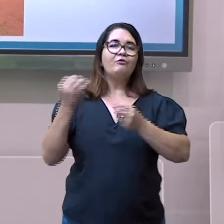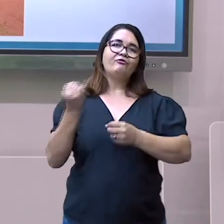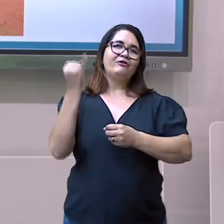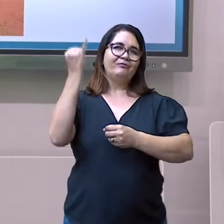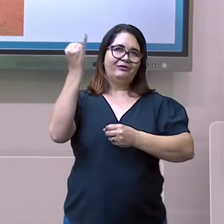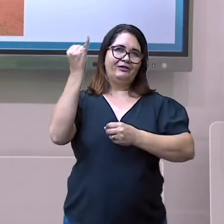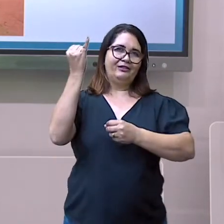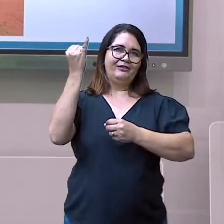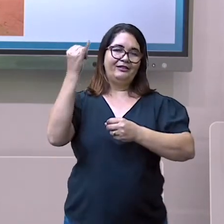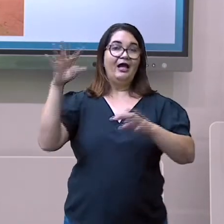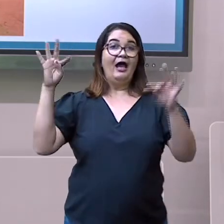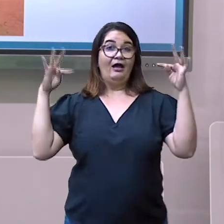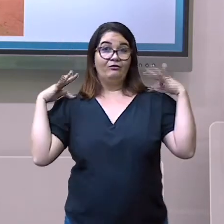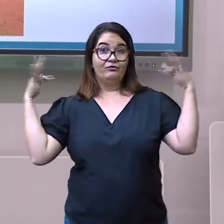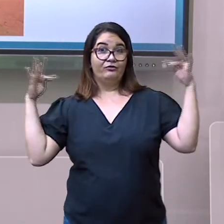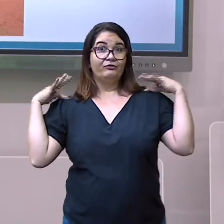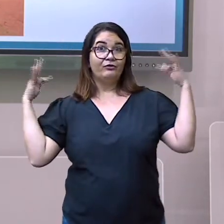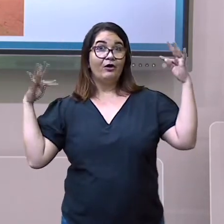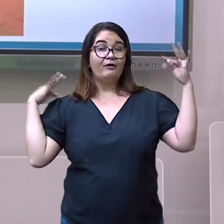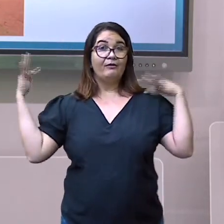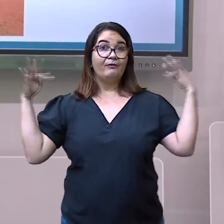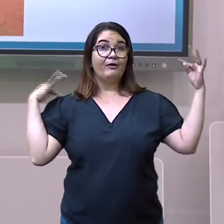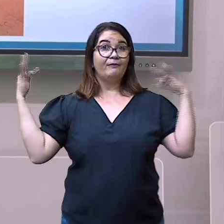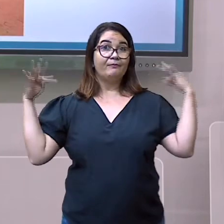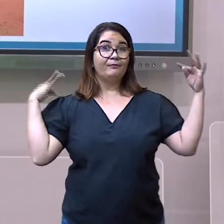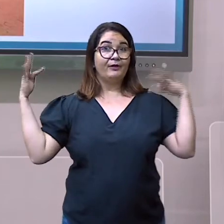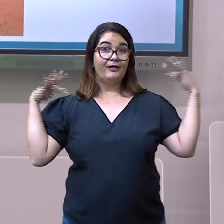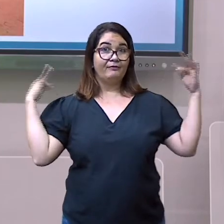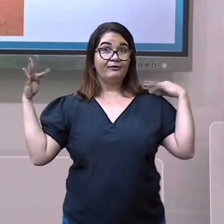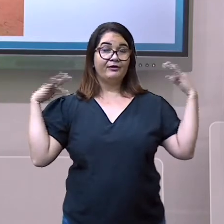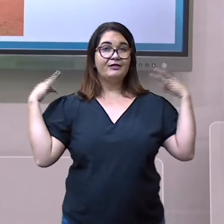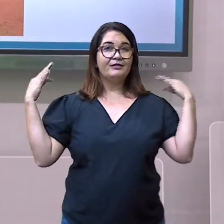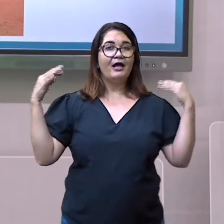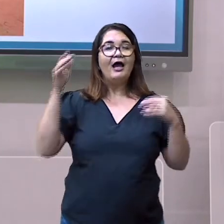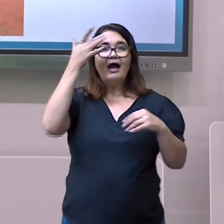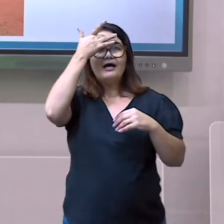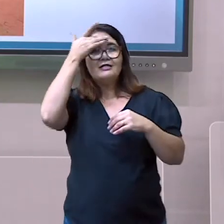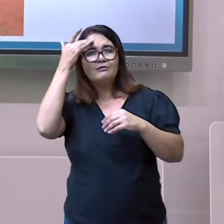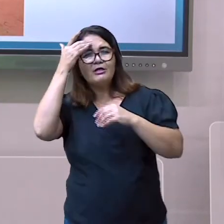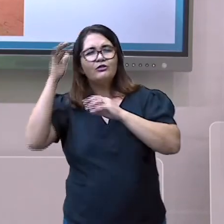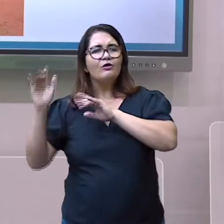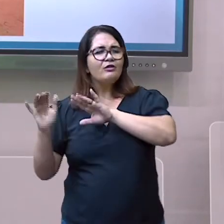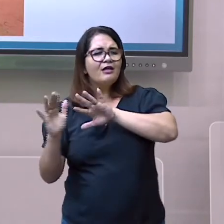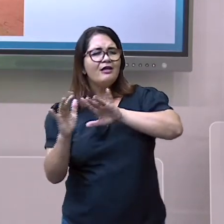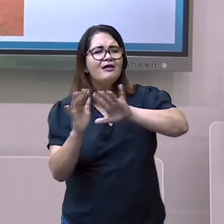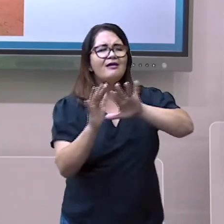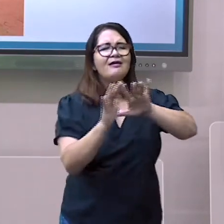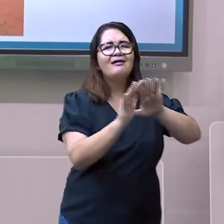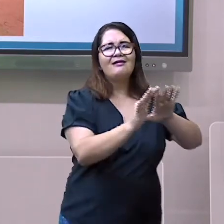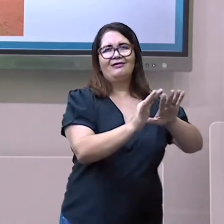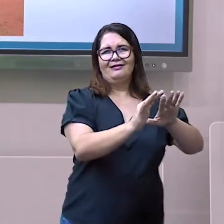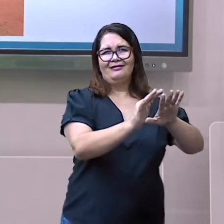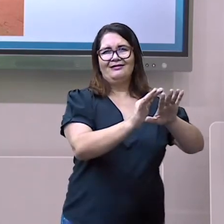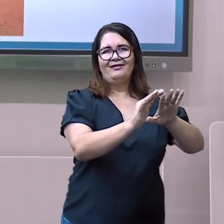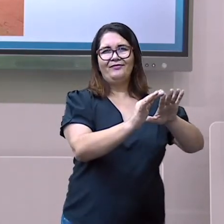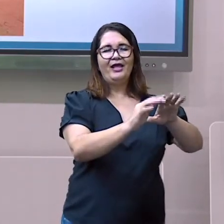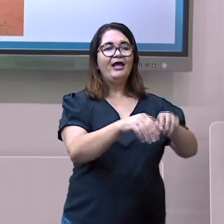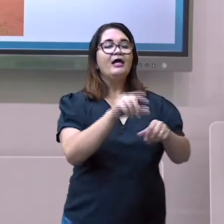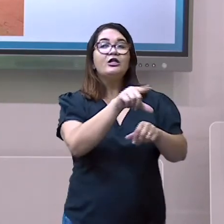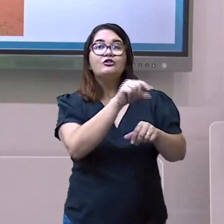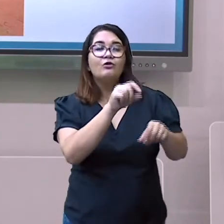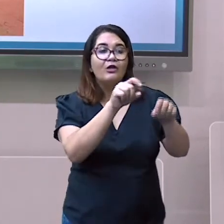os visitantes povoaram a orla com construções de veraneio e de moradia.